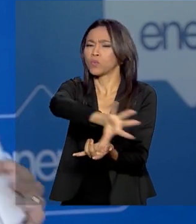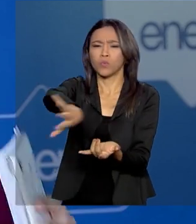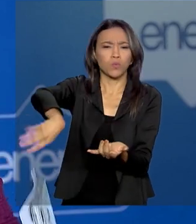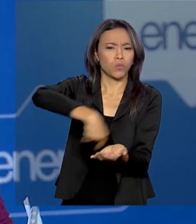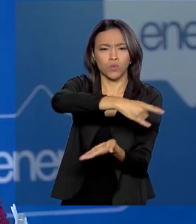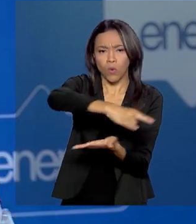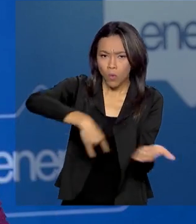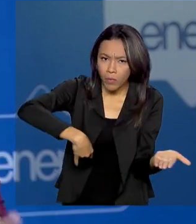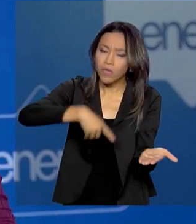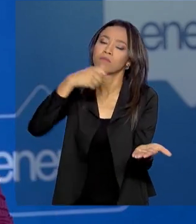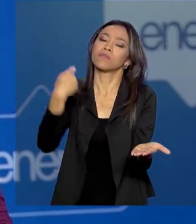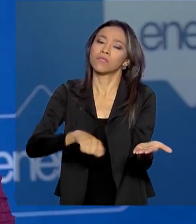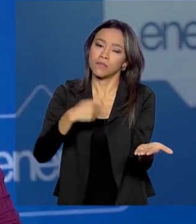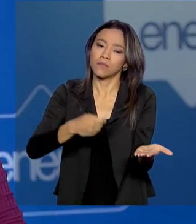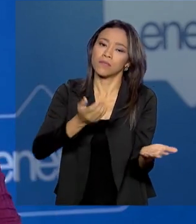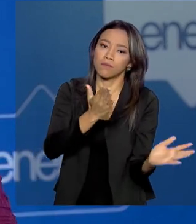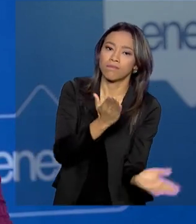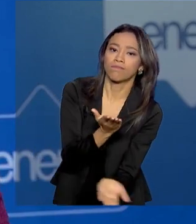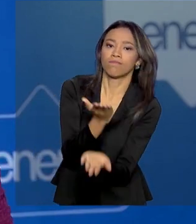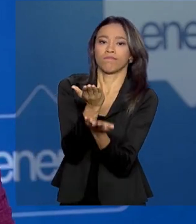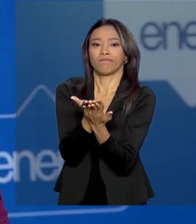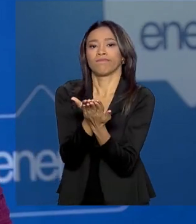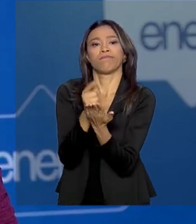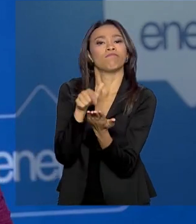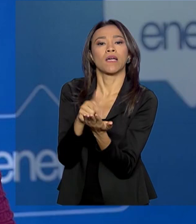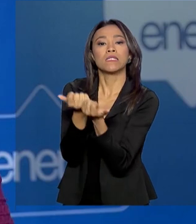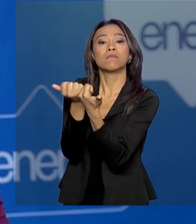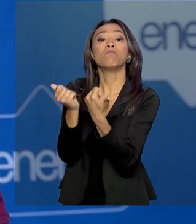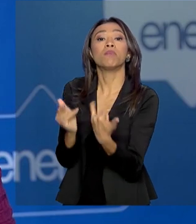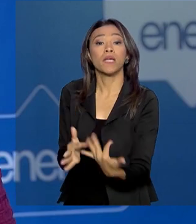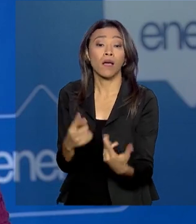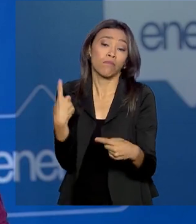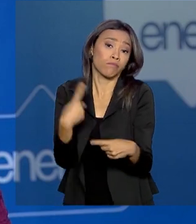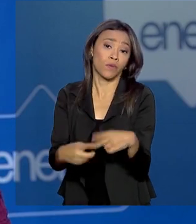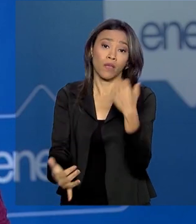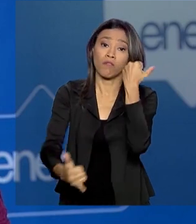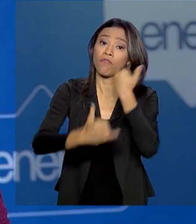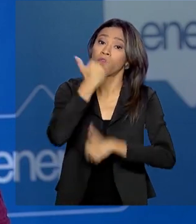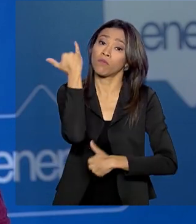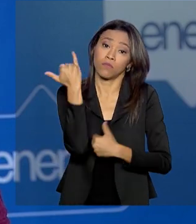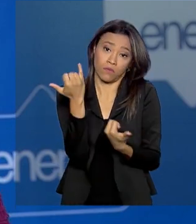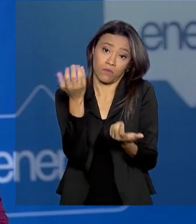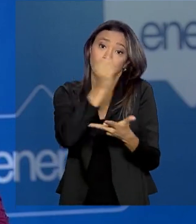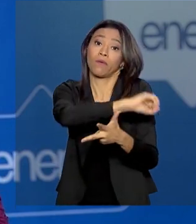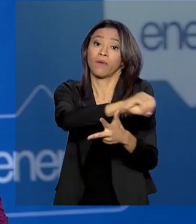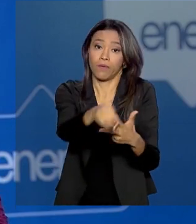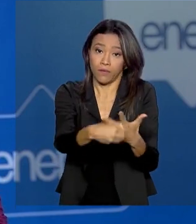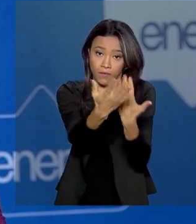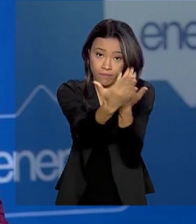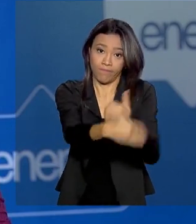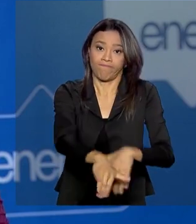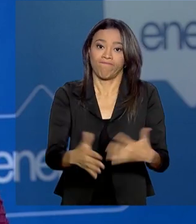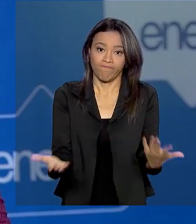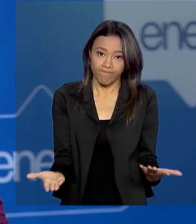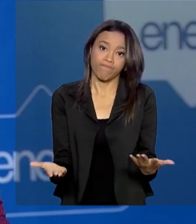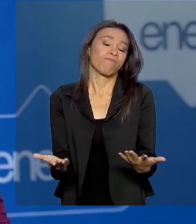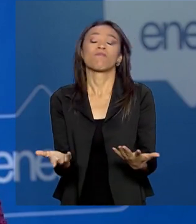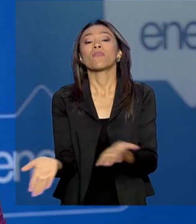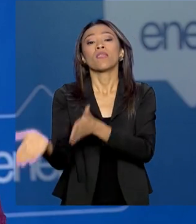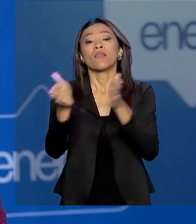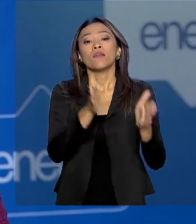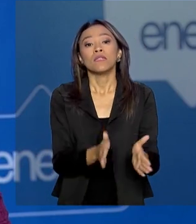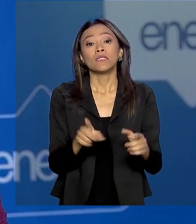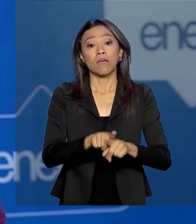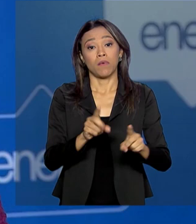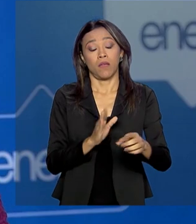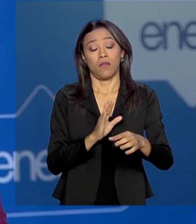esses e outros documentos, servem como justificativa para você garantir essa taxa gratuita. na página do participante,